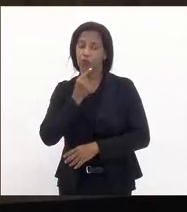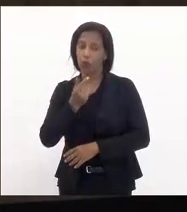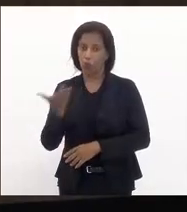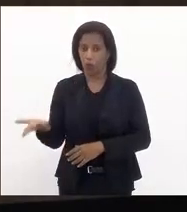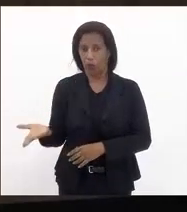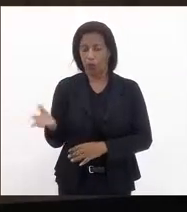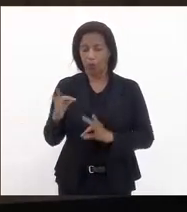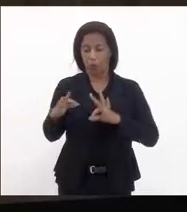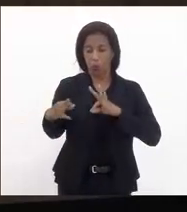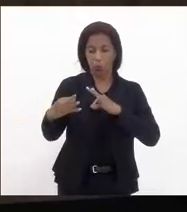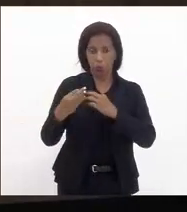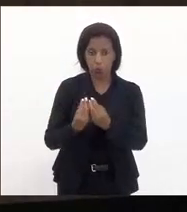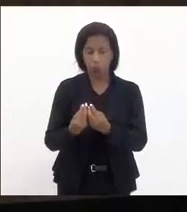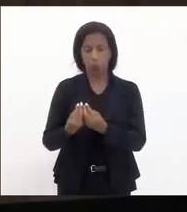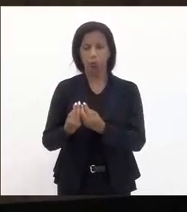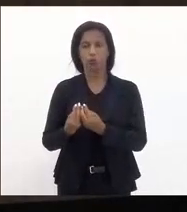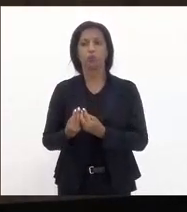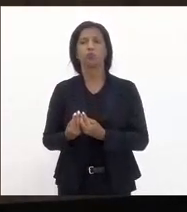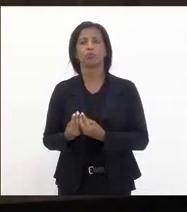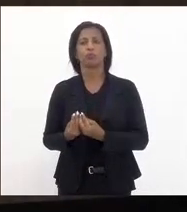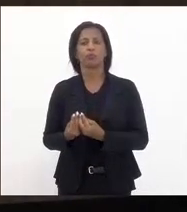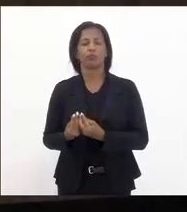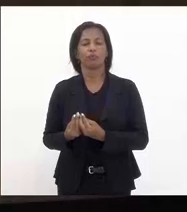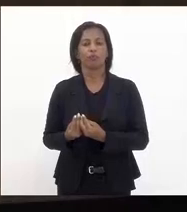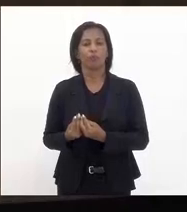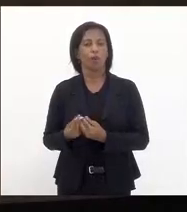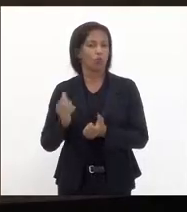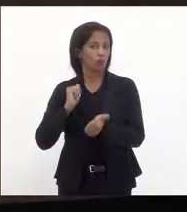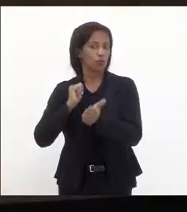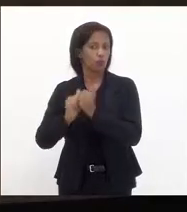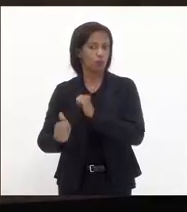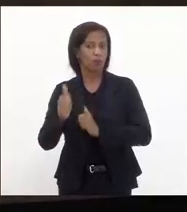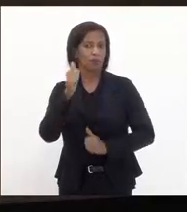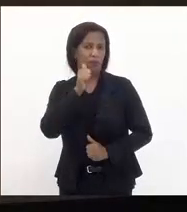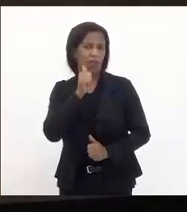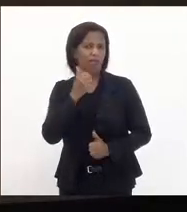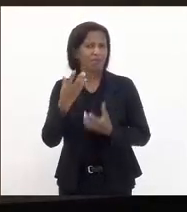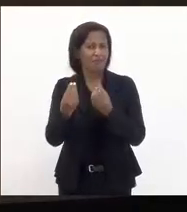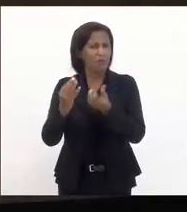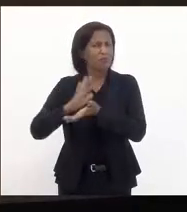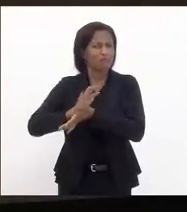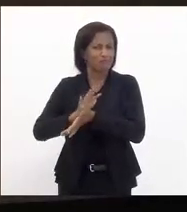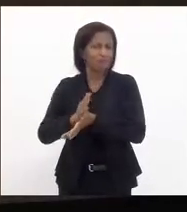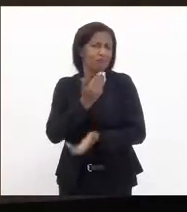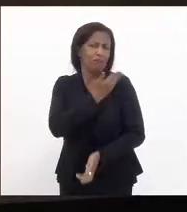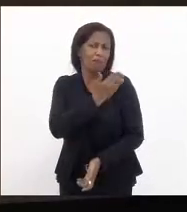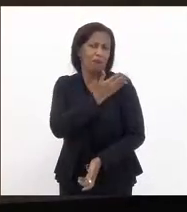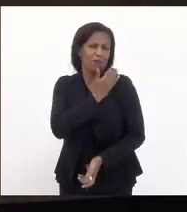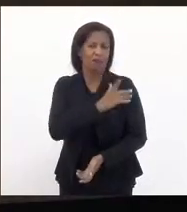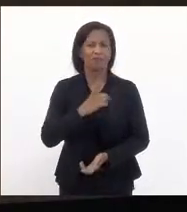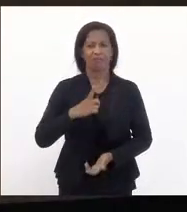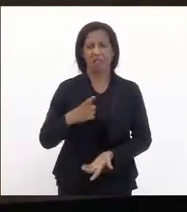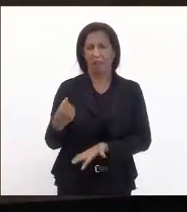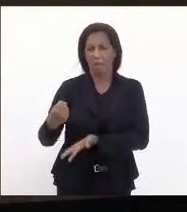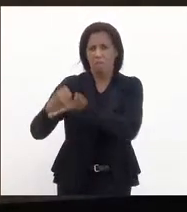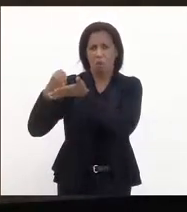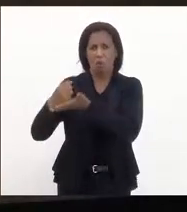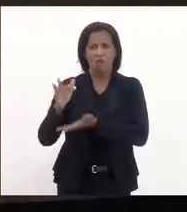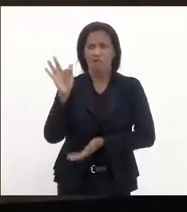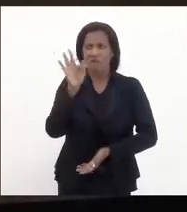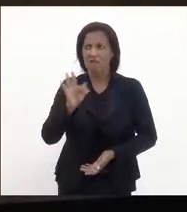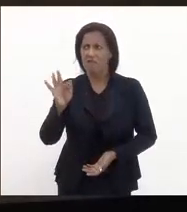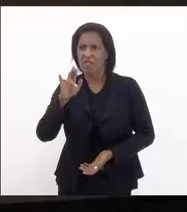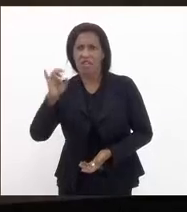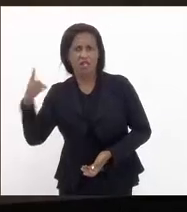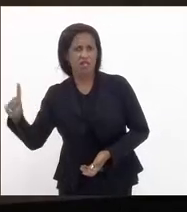que tem todo que na questão do futebol feminino ainda tem muito preconceito que não tem apoio da federação